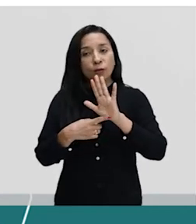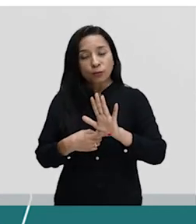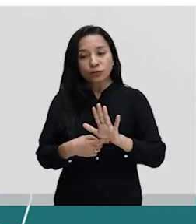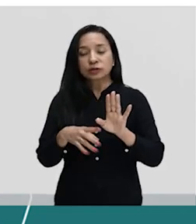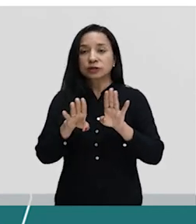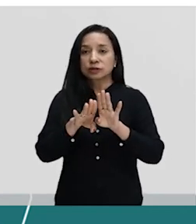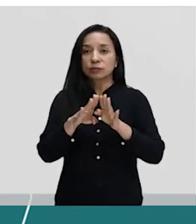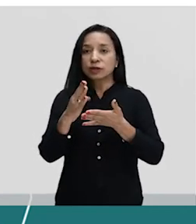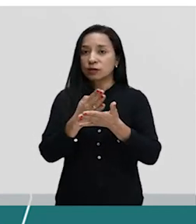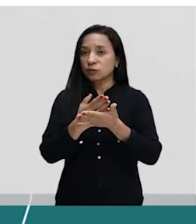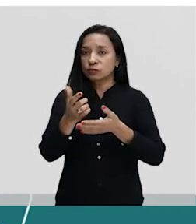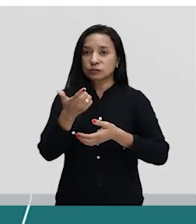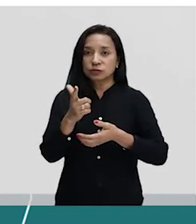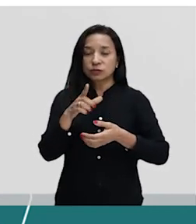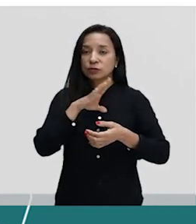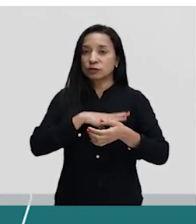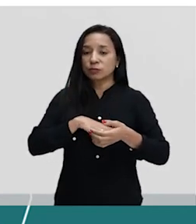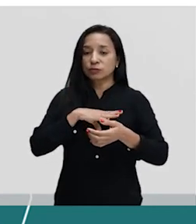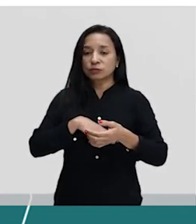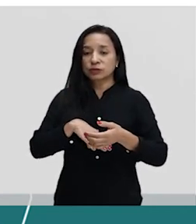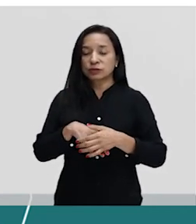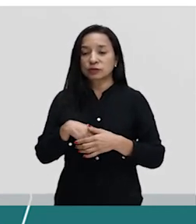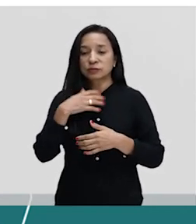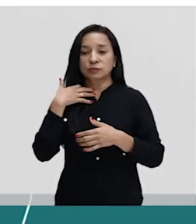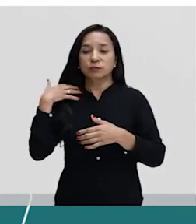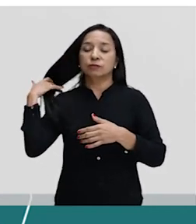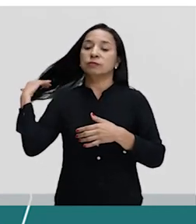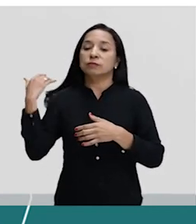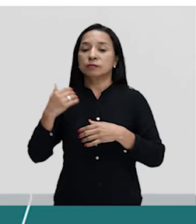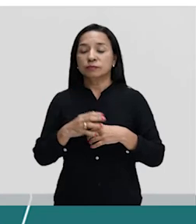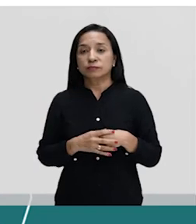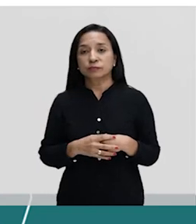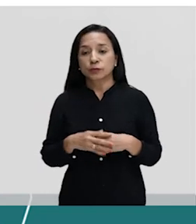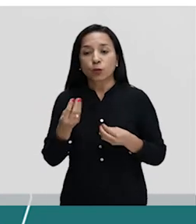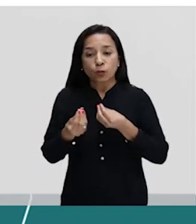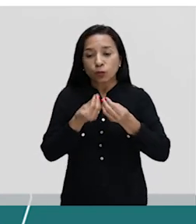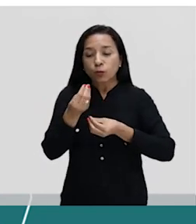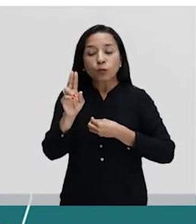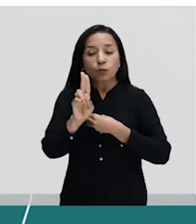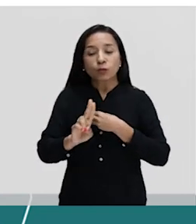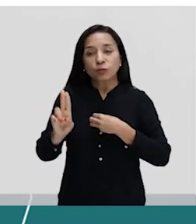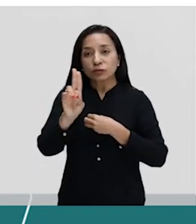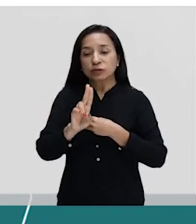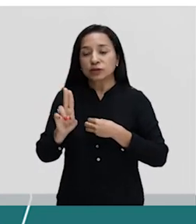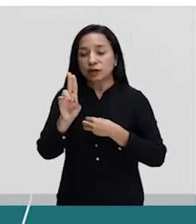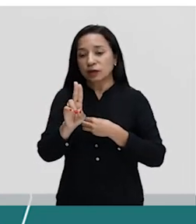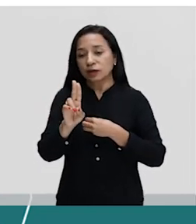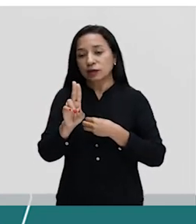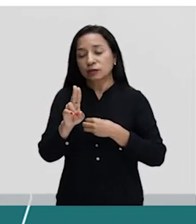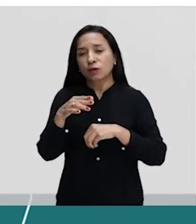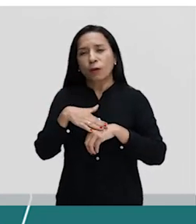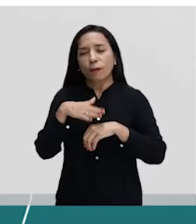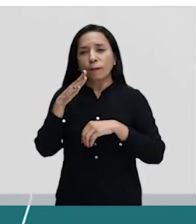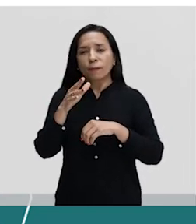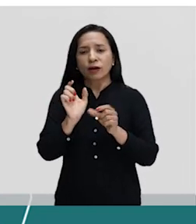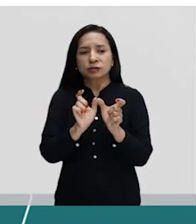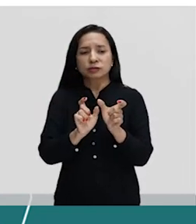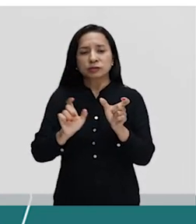português aí. Então, o pretérito anterior, ele é utilizado mais em termos